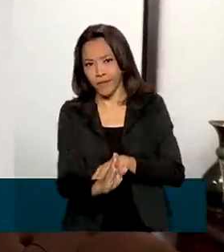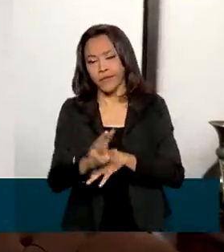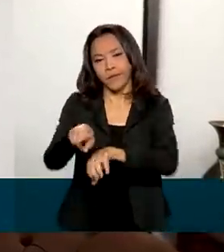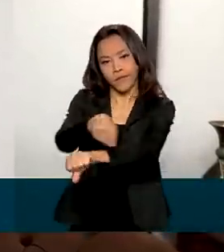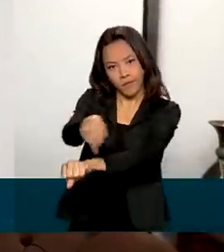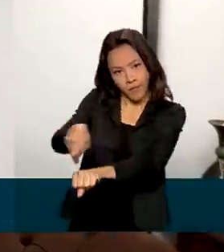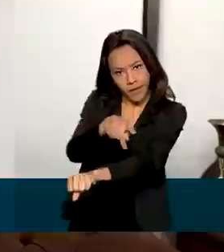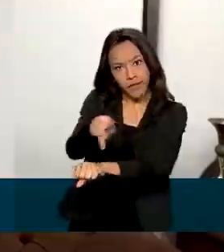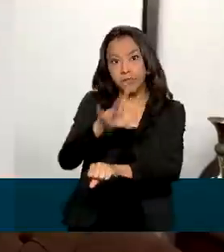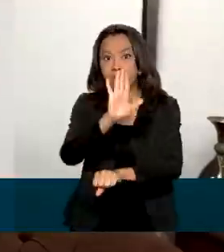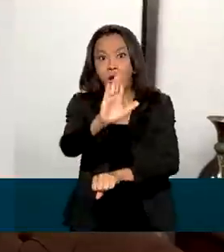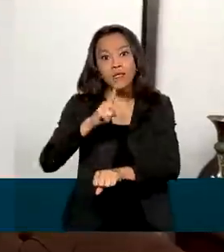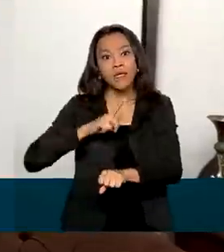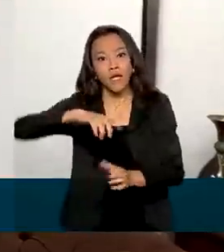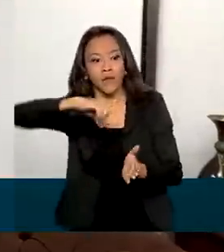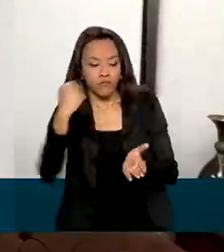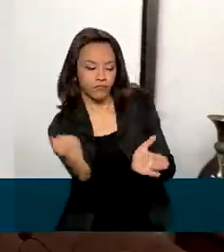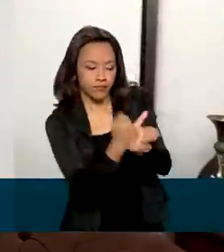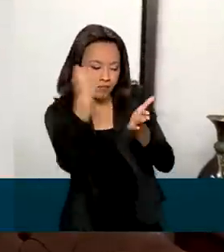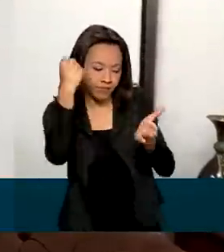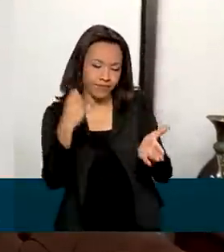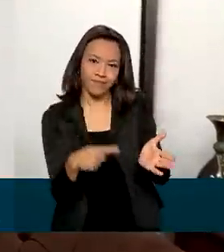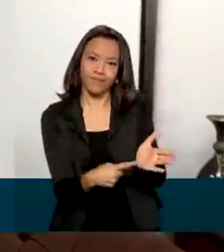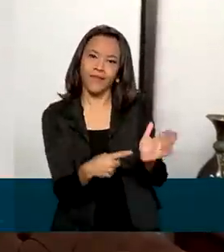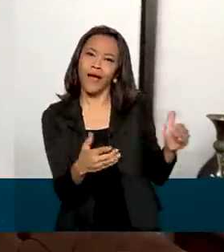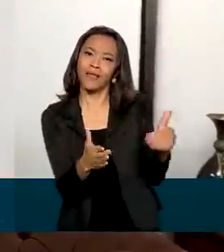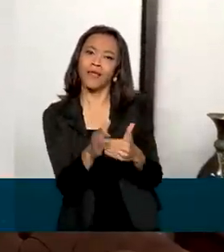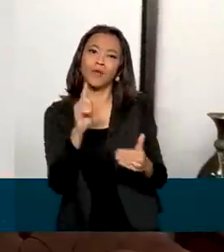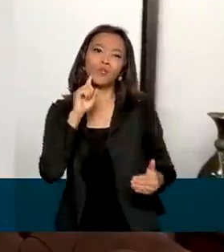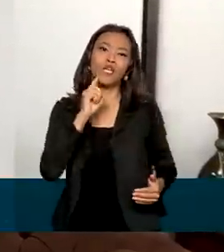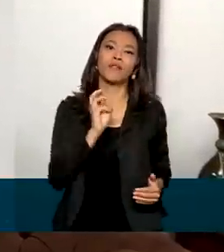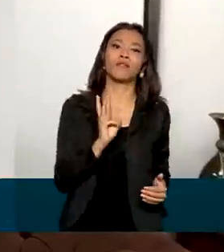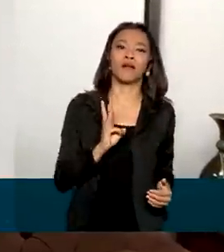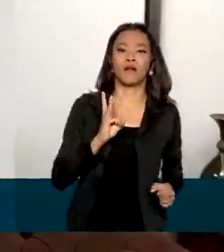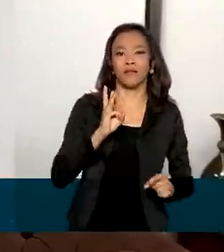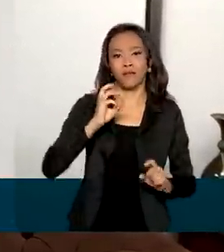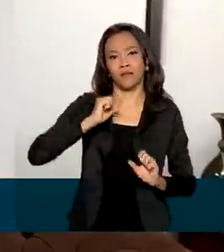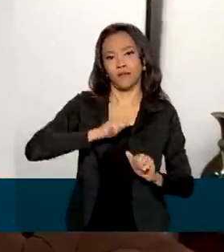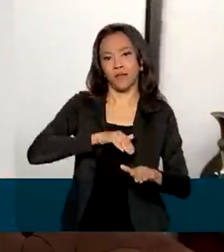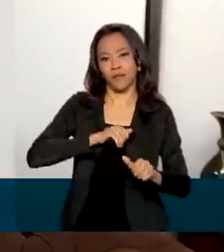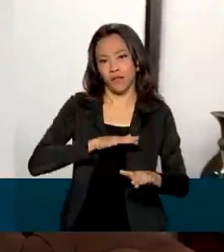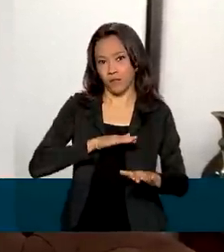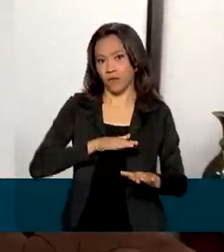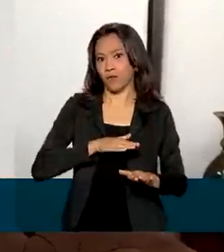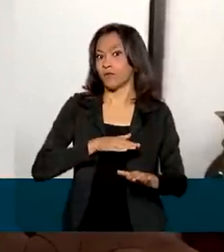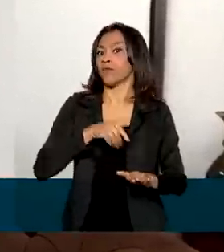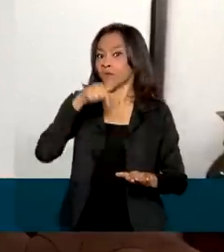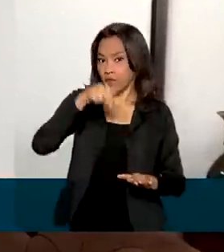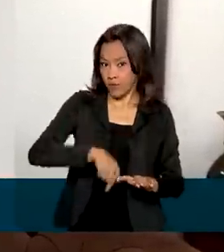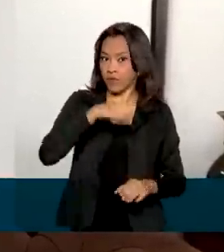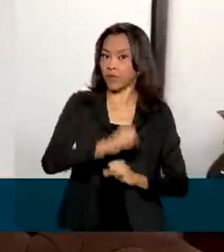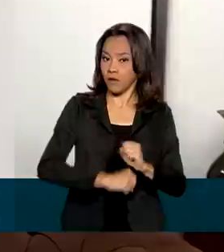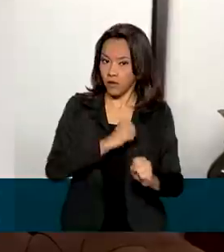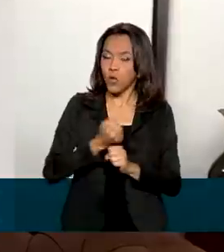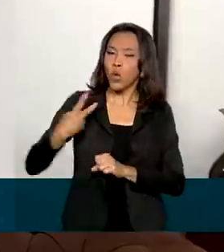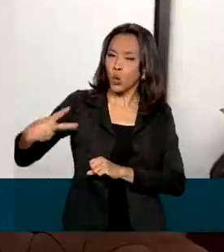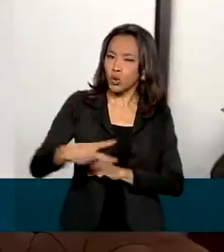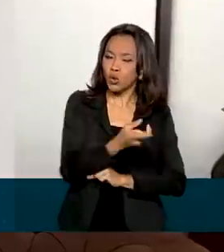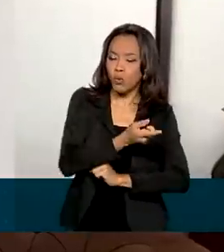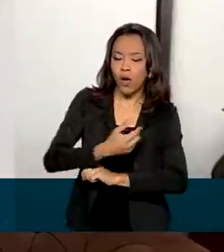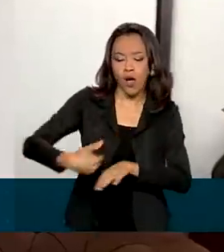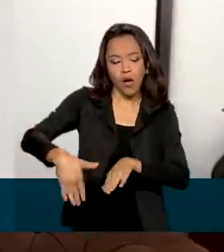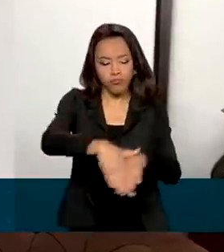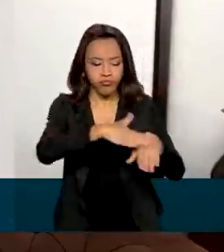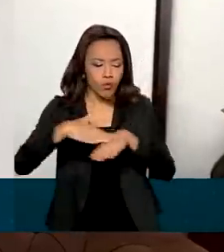certificado sanitário internacional emitido até dia 3 de setembro de 2021. Continuamos as negociações para a